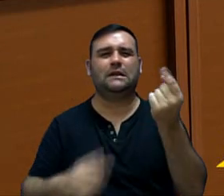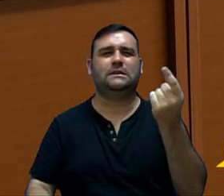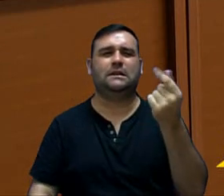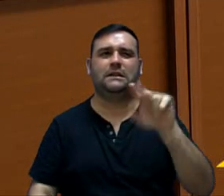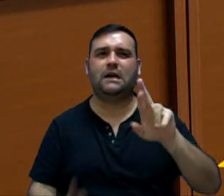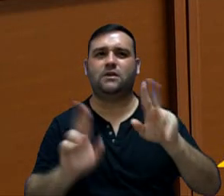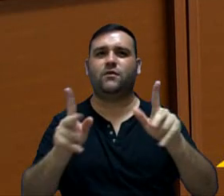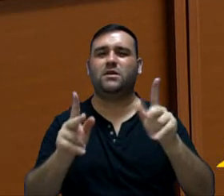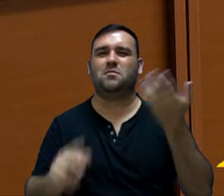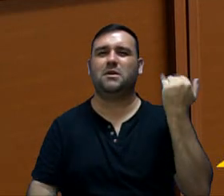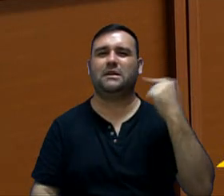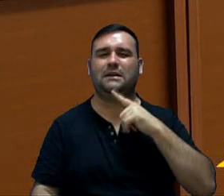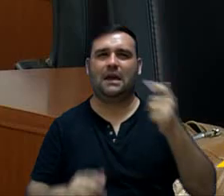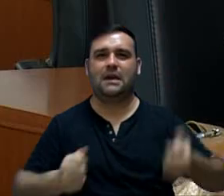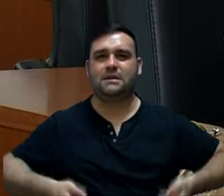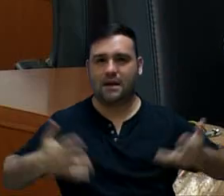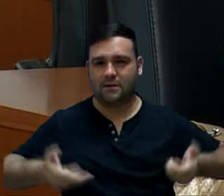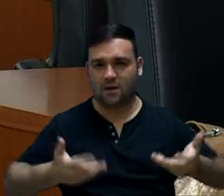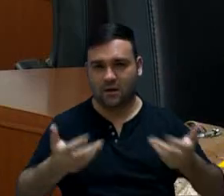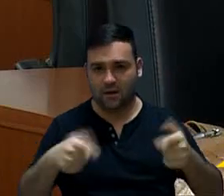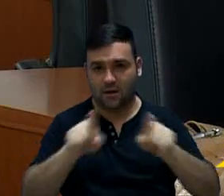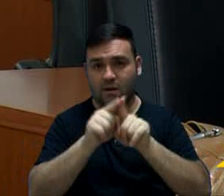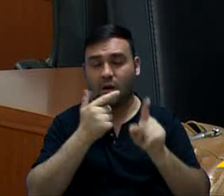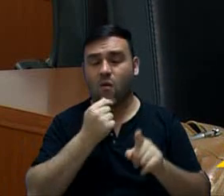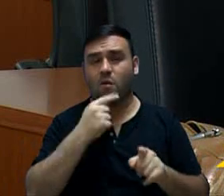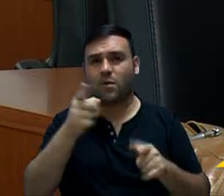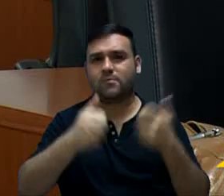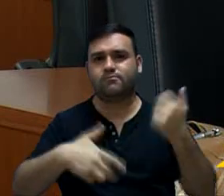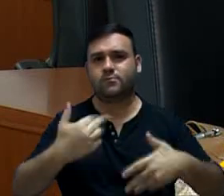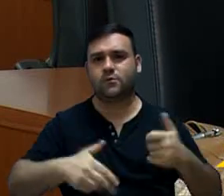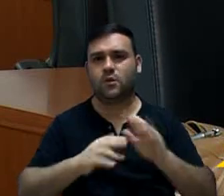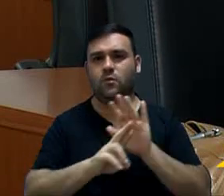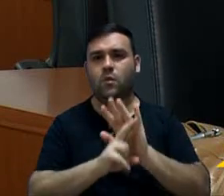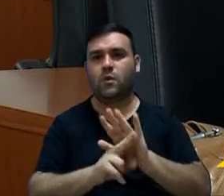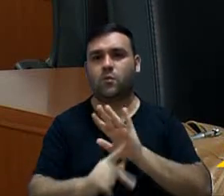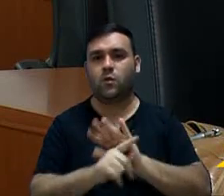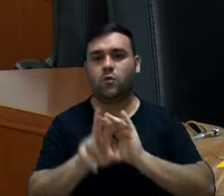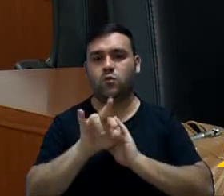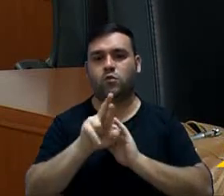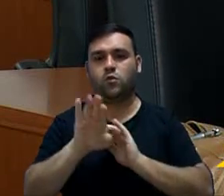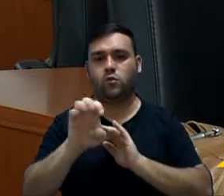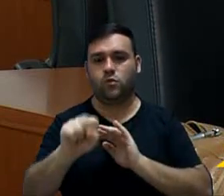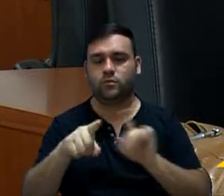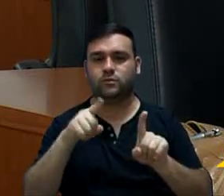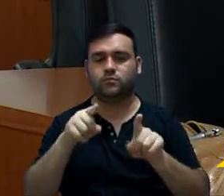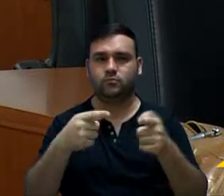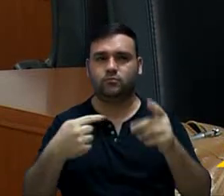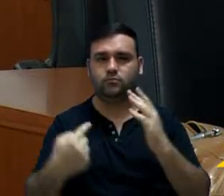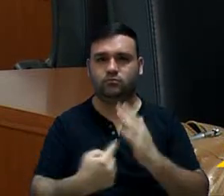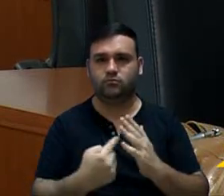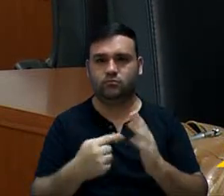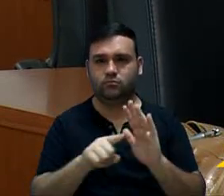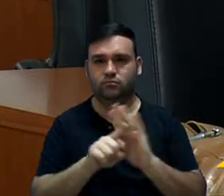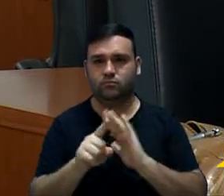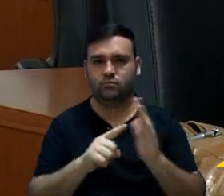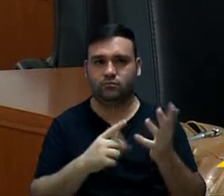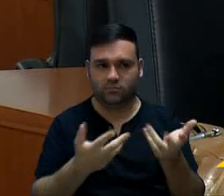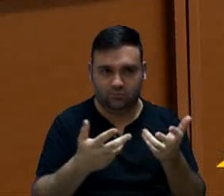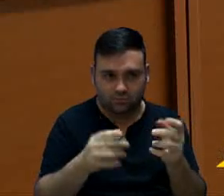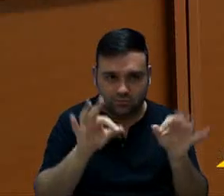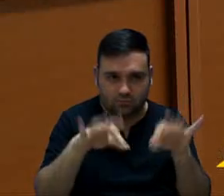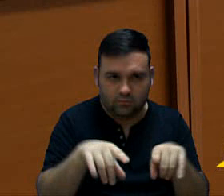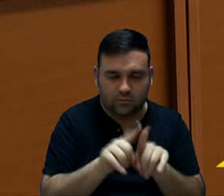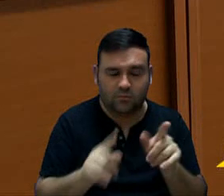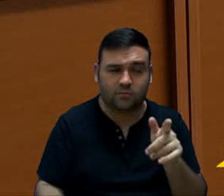diferente de gastos, que eu gostaria que eu... Para que as outras pessoas também tenham palavra. A senhora quer